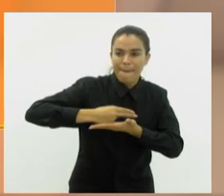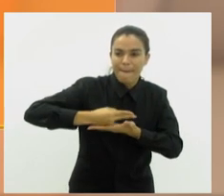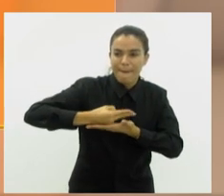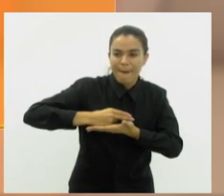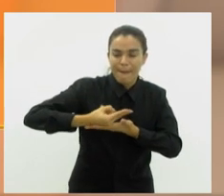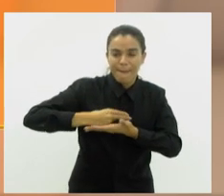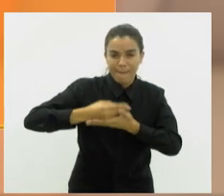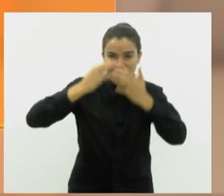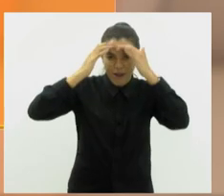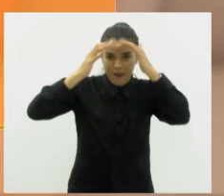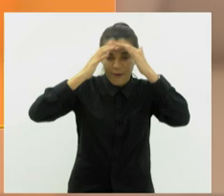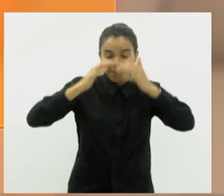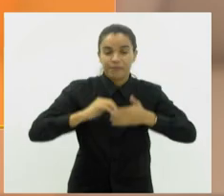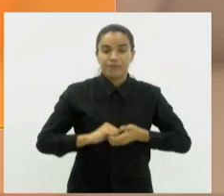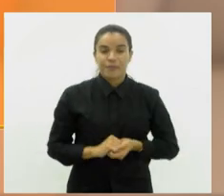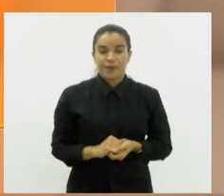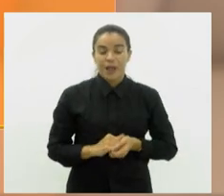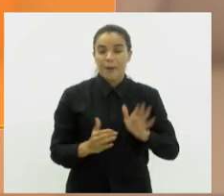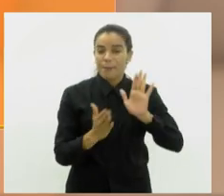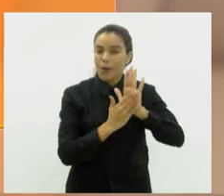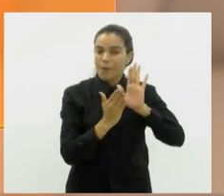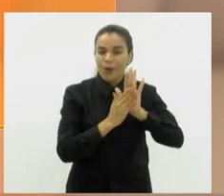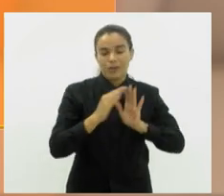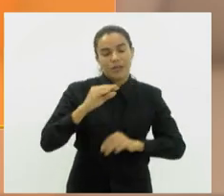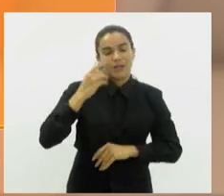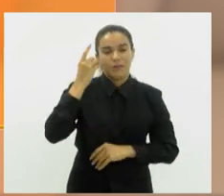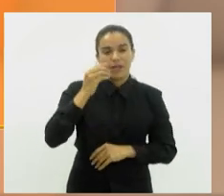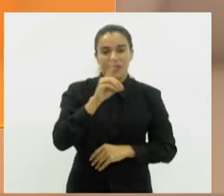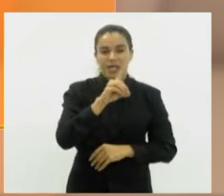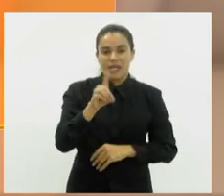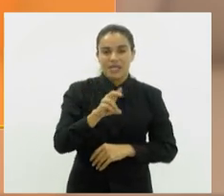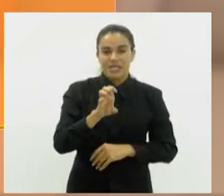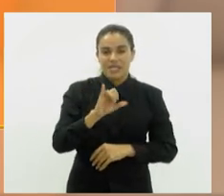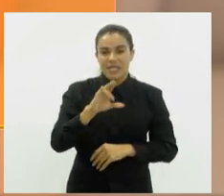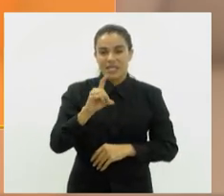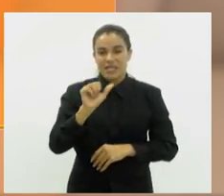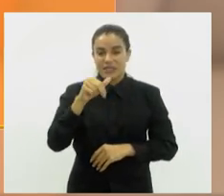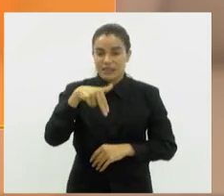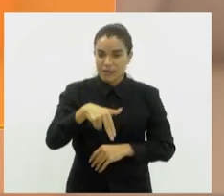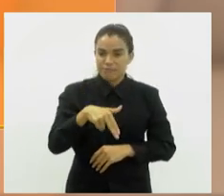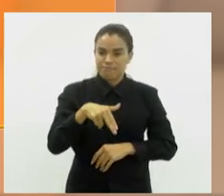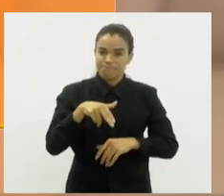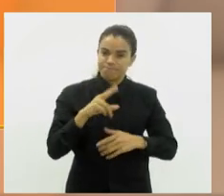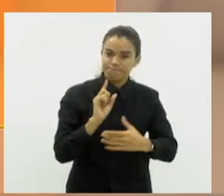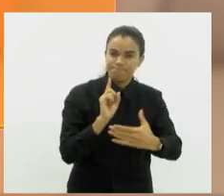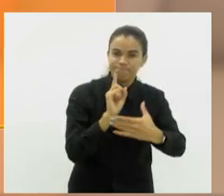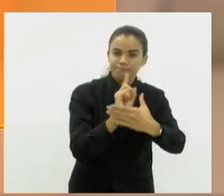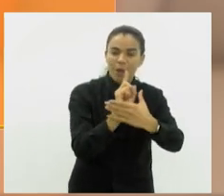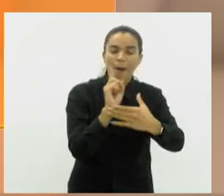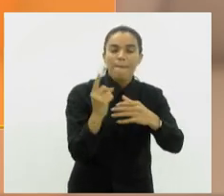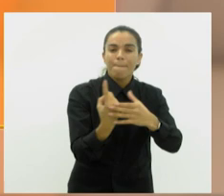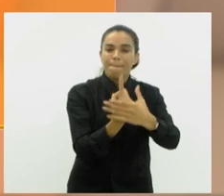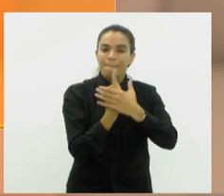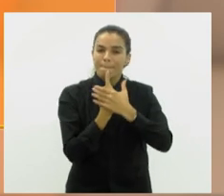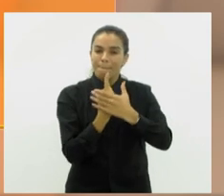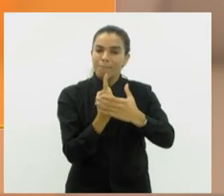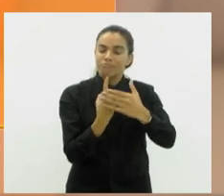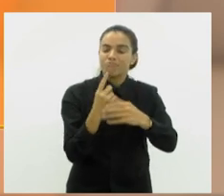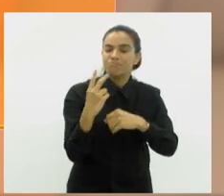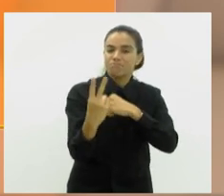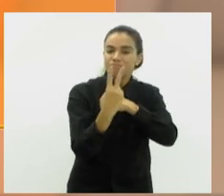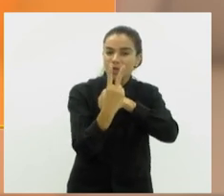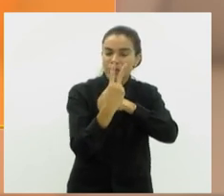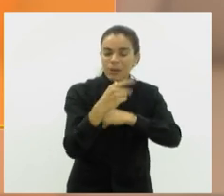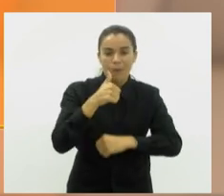Também na pauta, uma proposta da deputada Zeidã sobre a aplicação de medidas protetivas de urgência para as mulheres